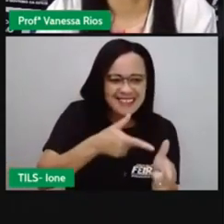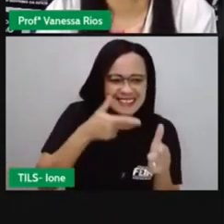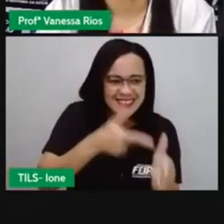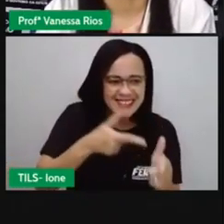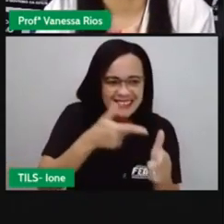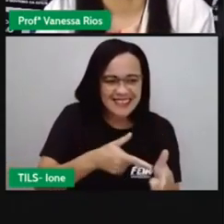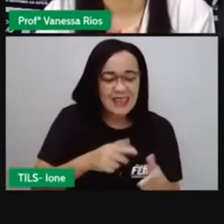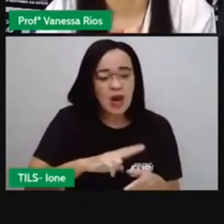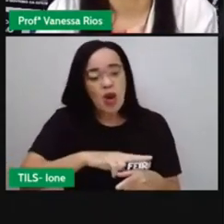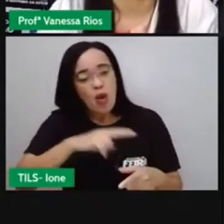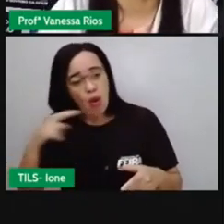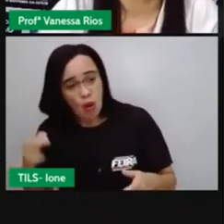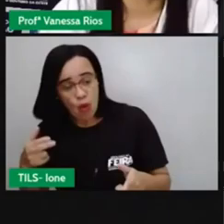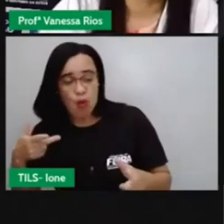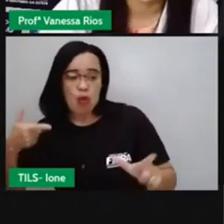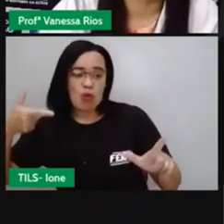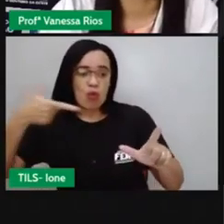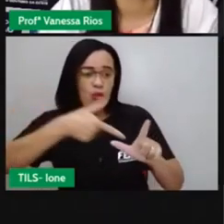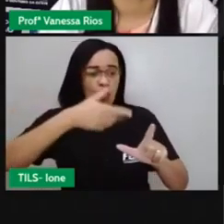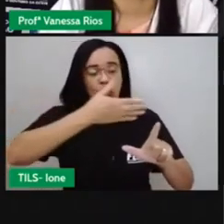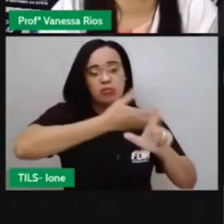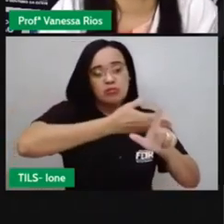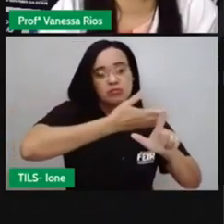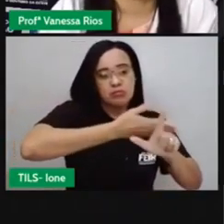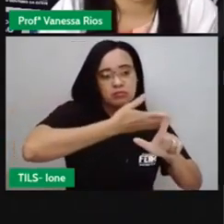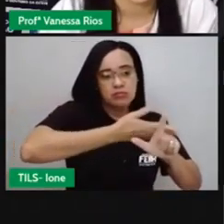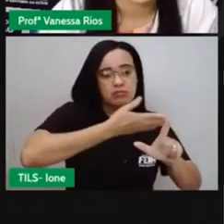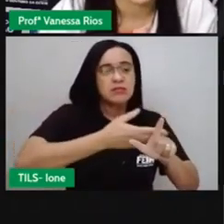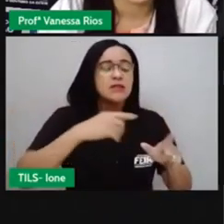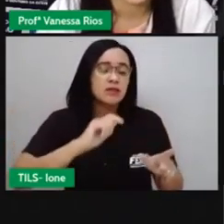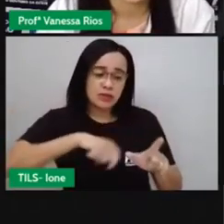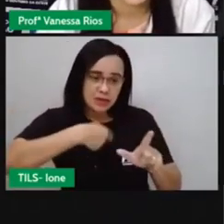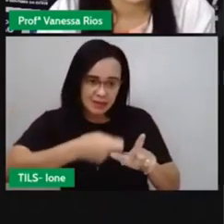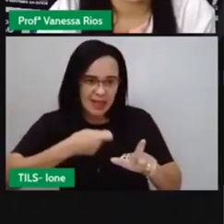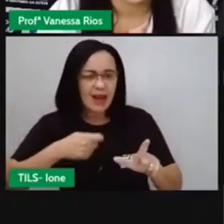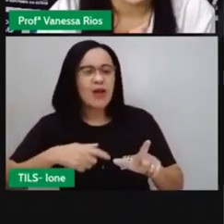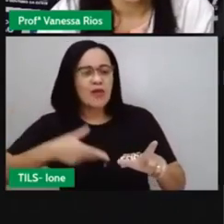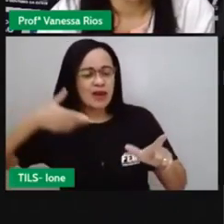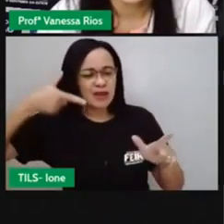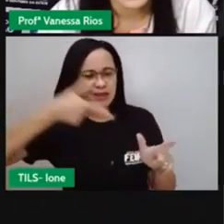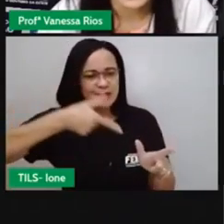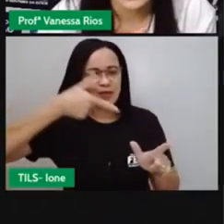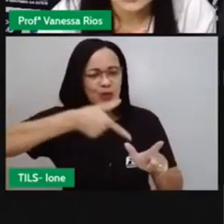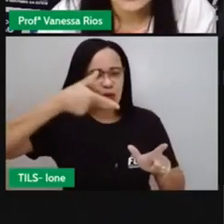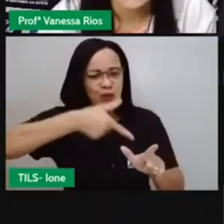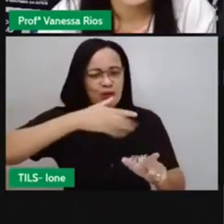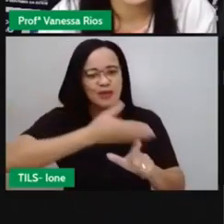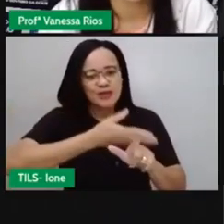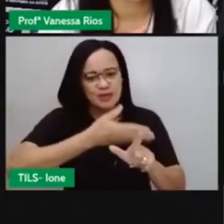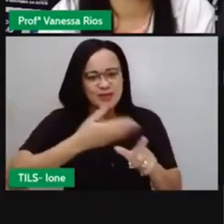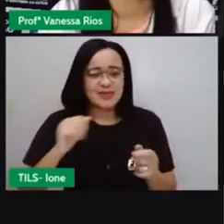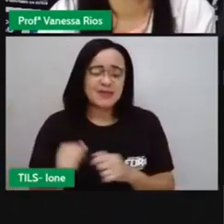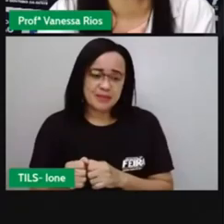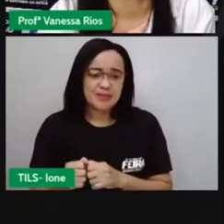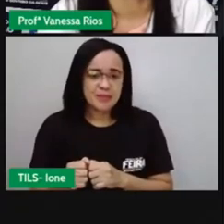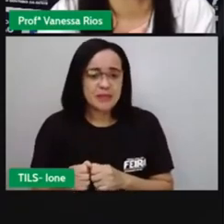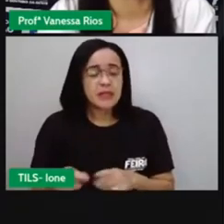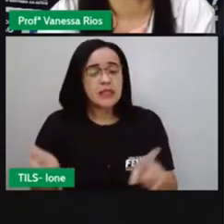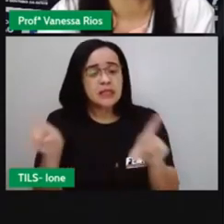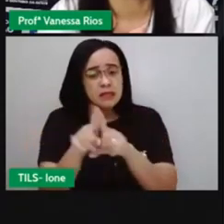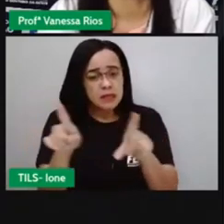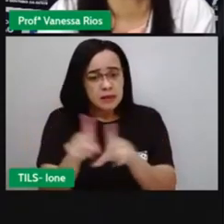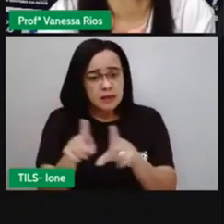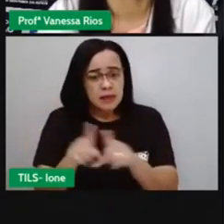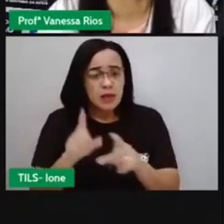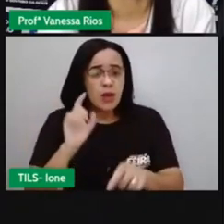abordar uma ideia contrária, né? Ao que realmente se quer falar. Os cartoons também apresentam aí